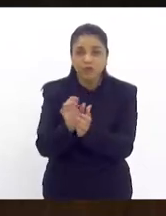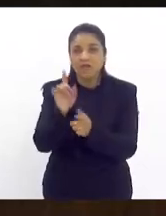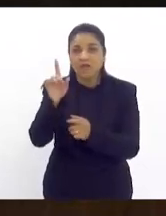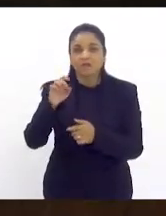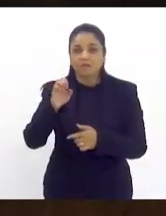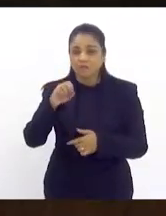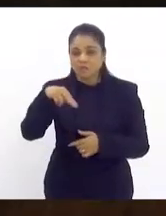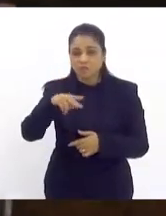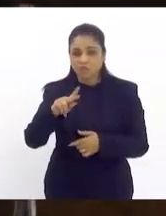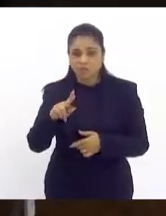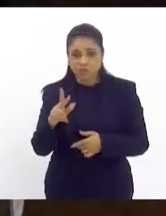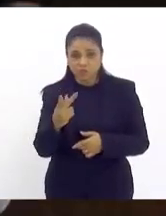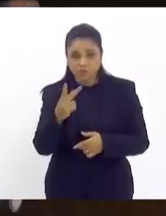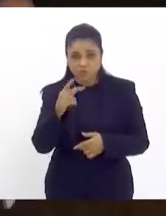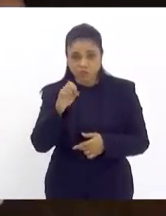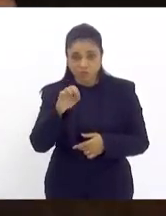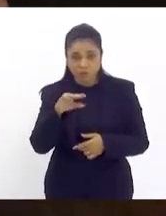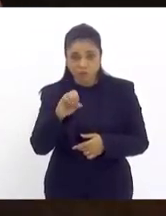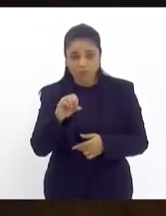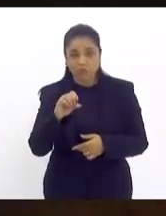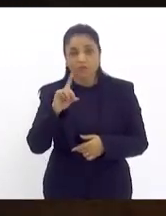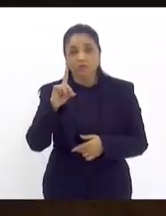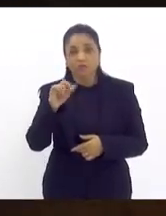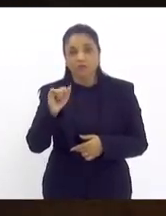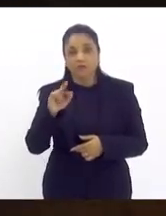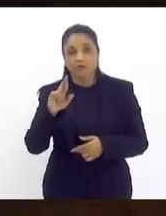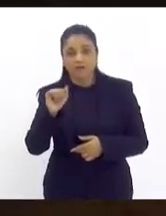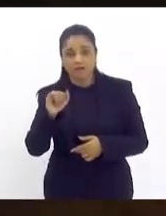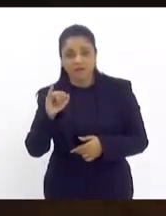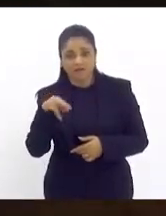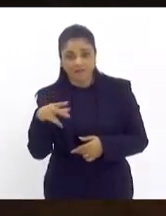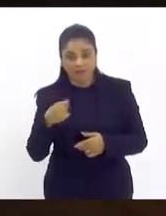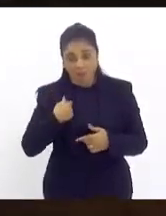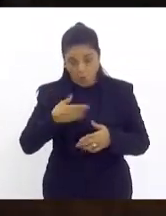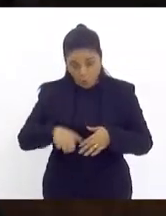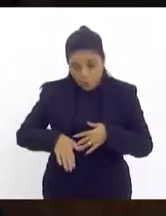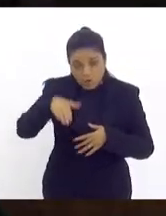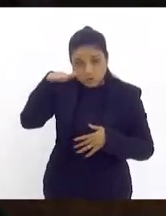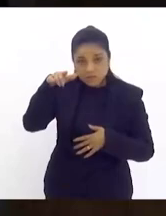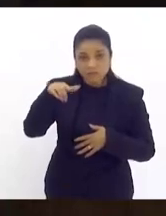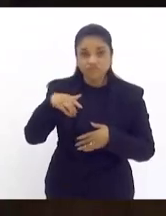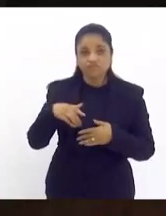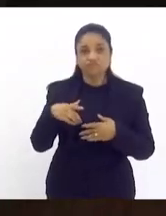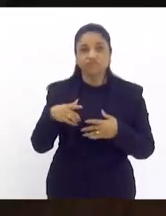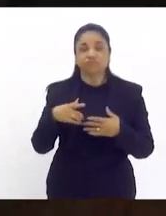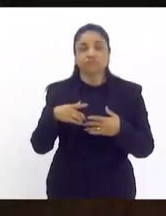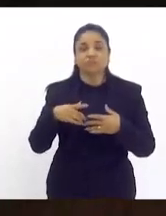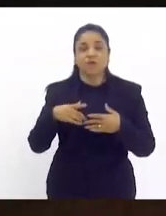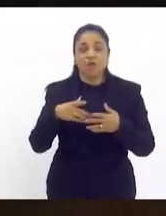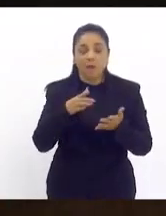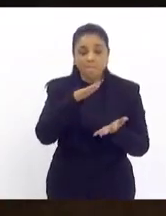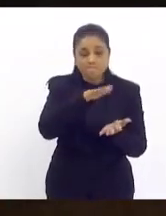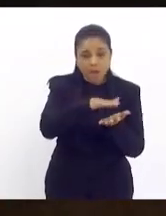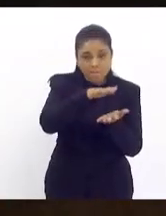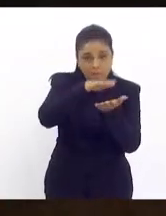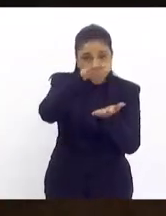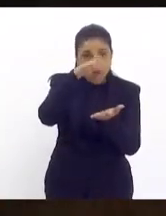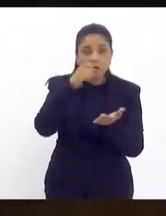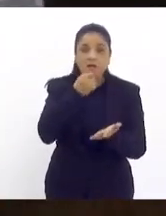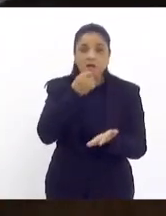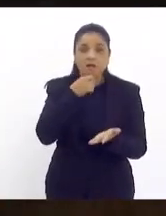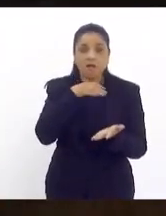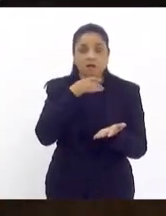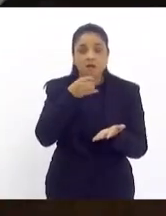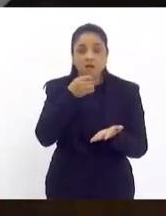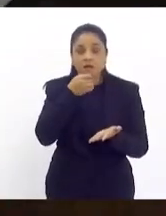Rainha que é onde eu cresci como outros conjuntos se avolumam relatos de problemas que começaram